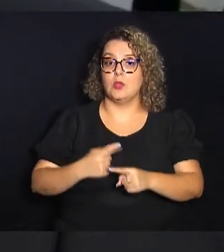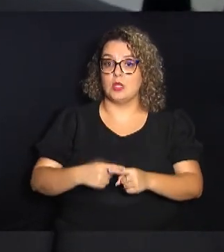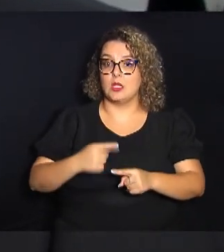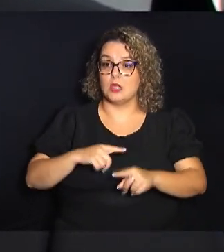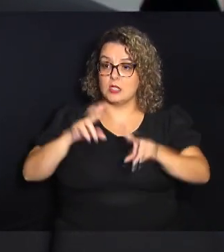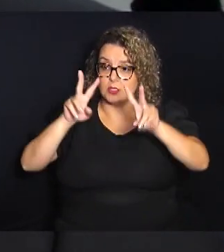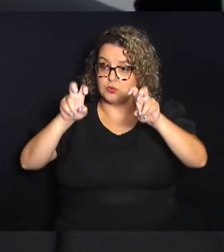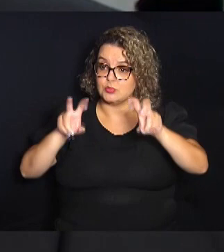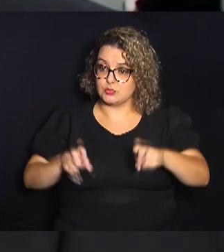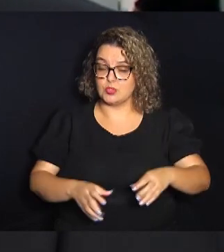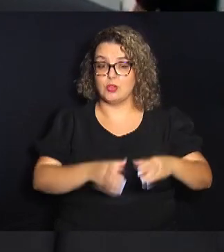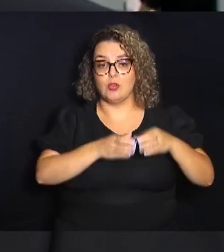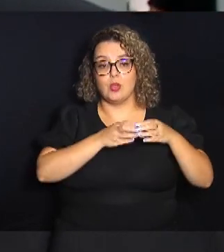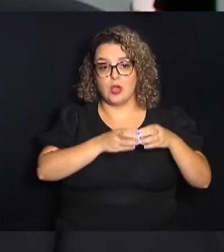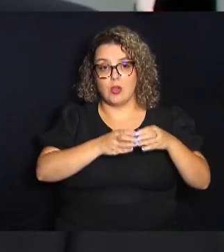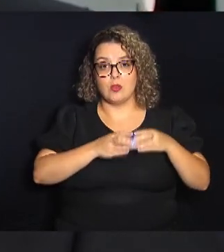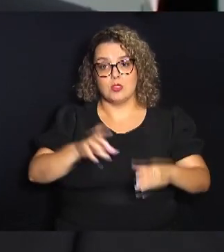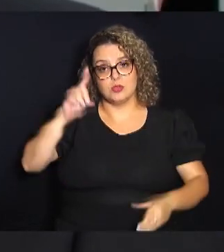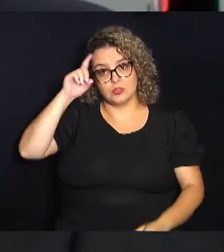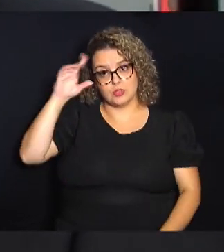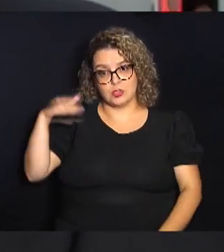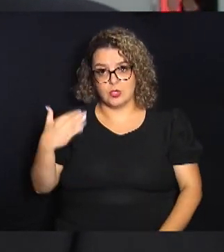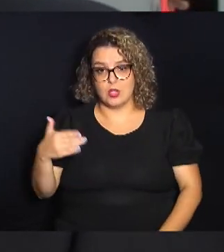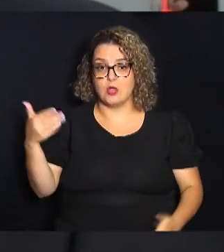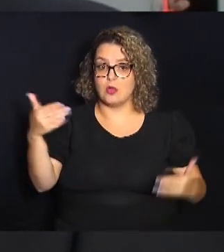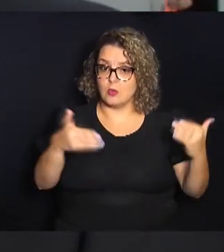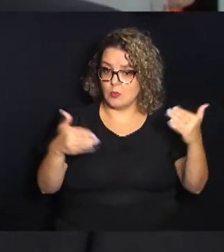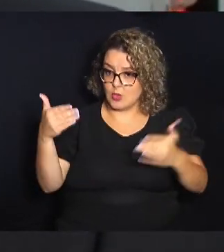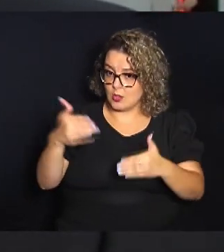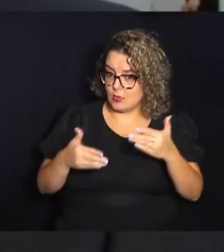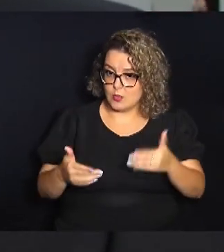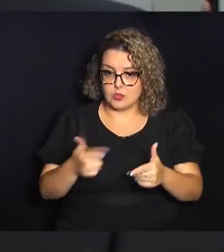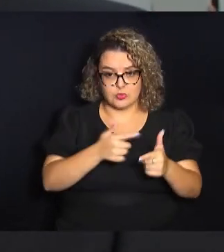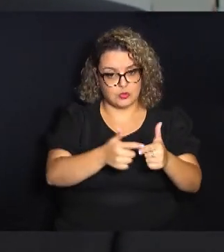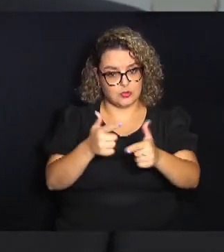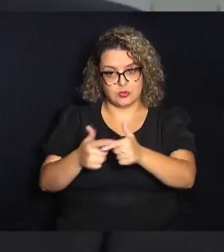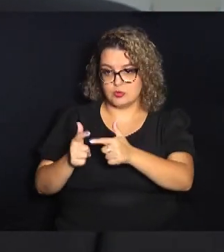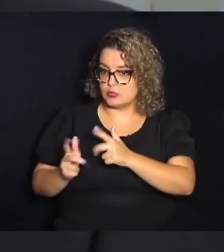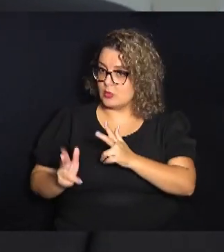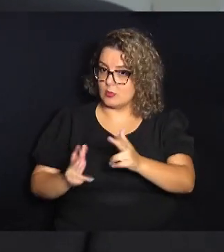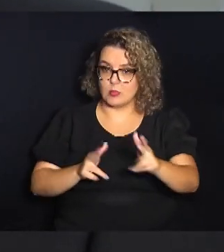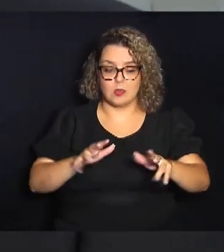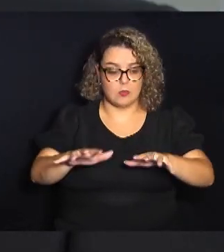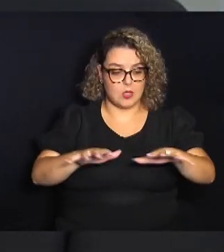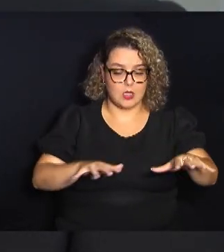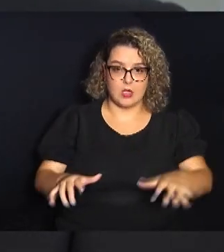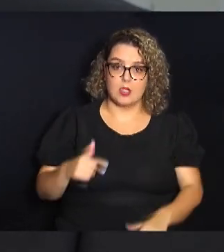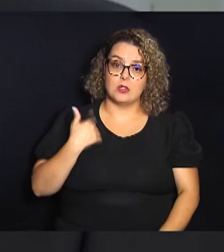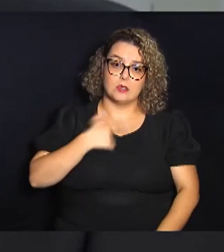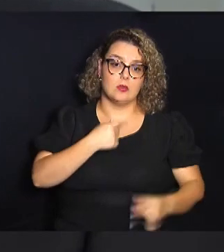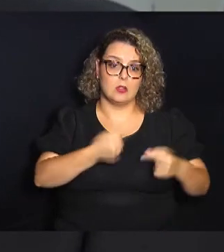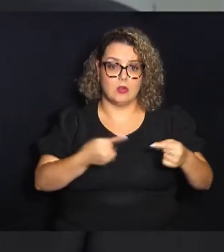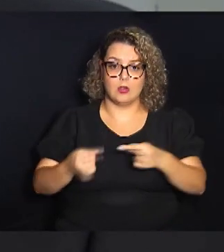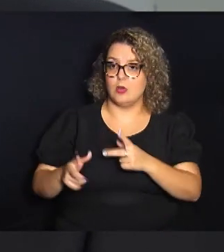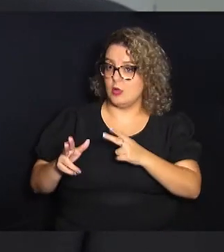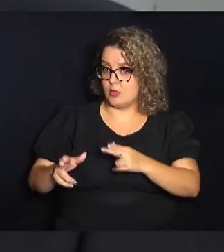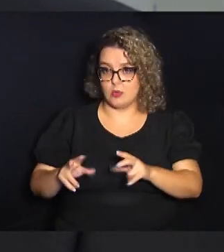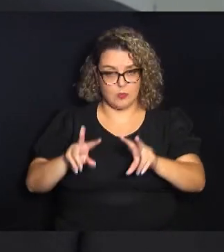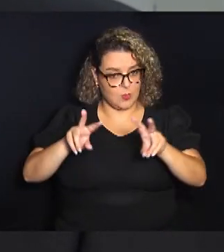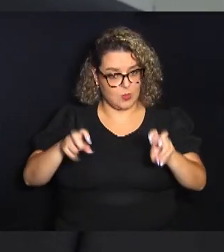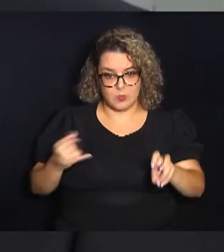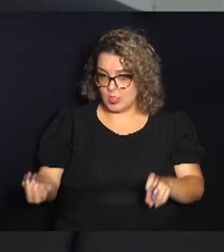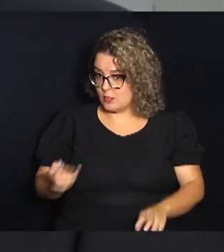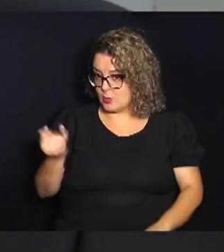a gente convive diariamente e participamos dos mesmos problemas regionais. Então a gente debate que o assunto de hoje é super